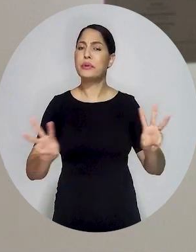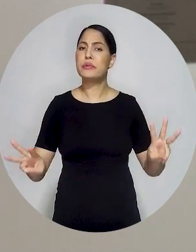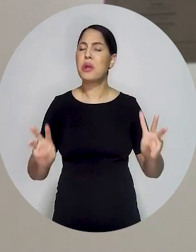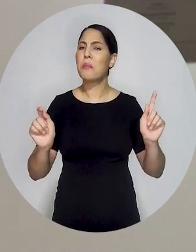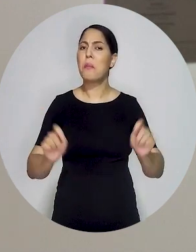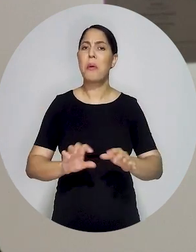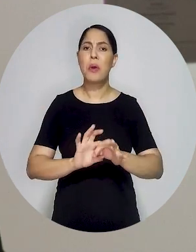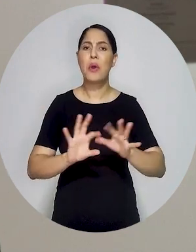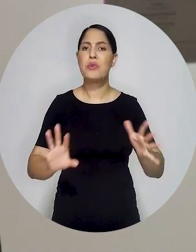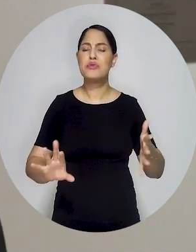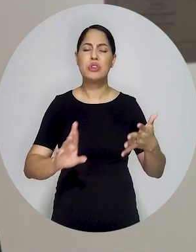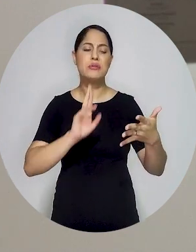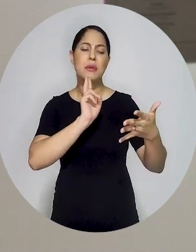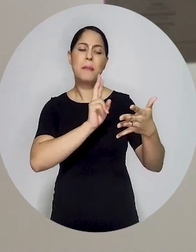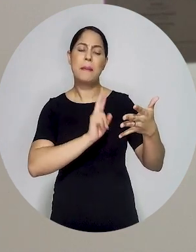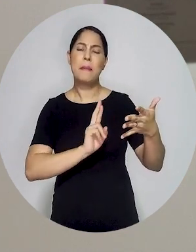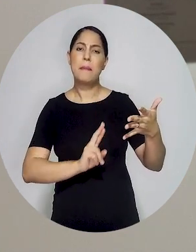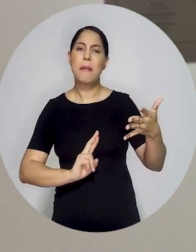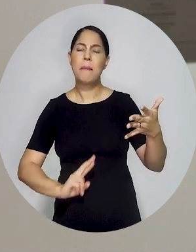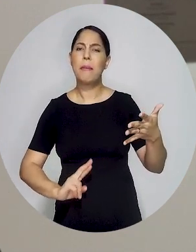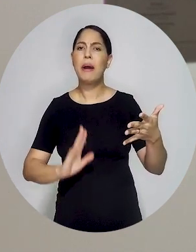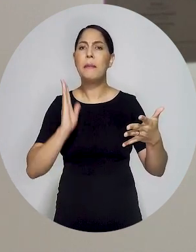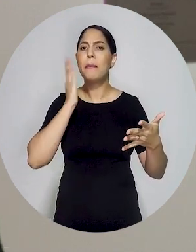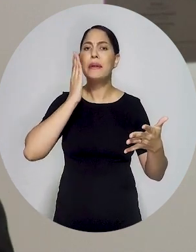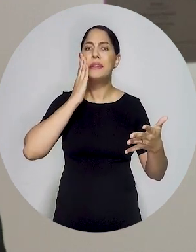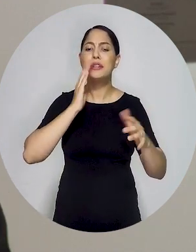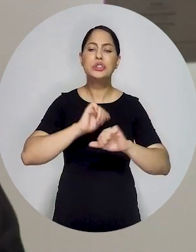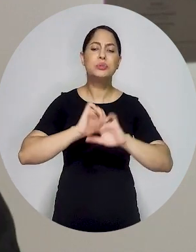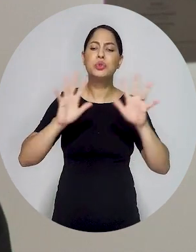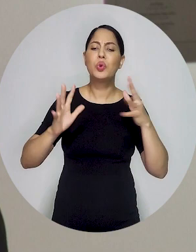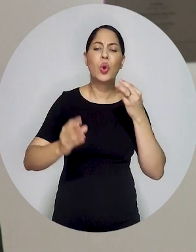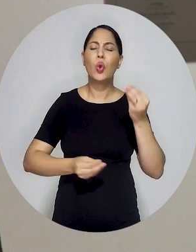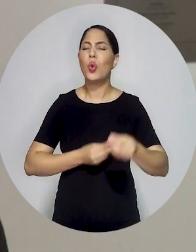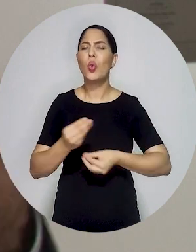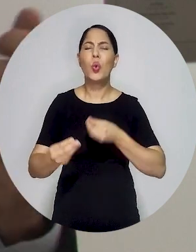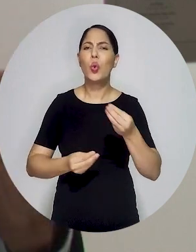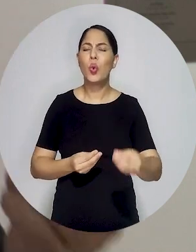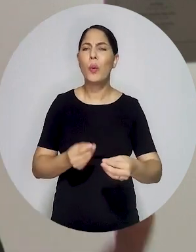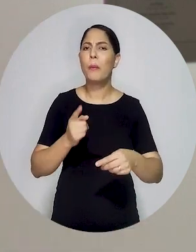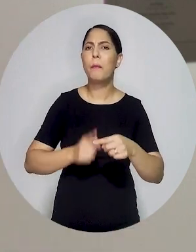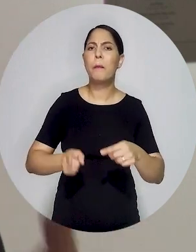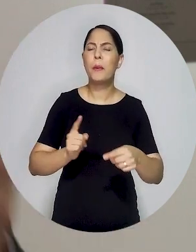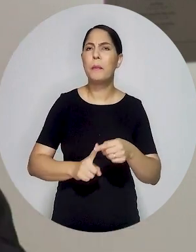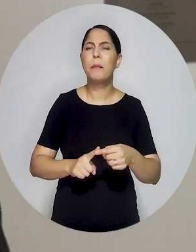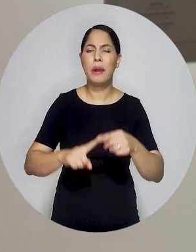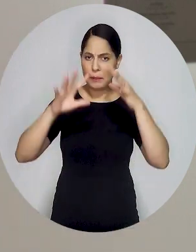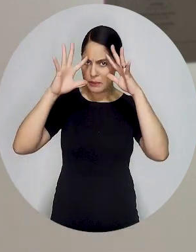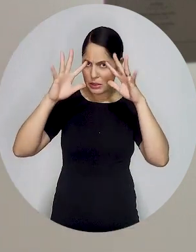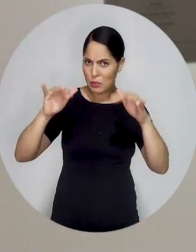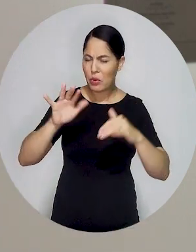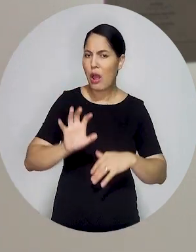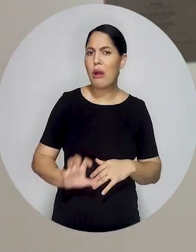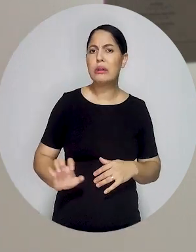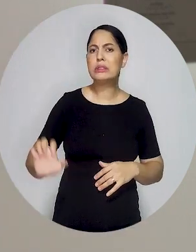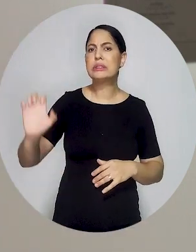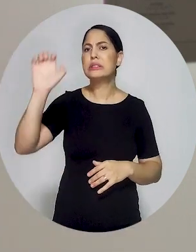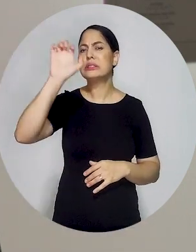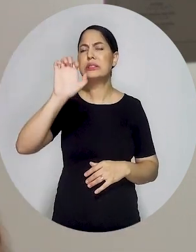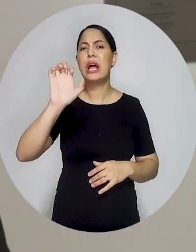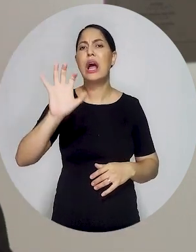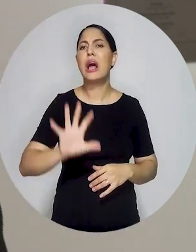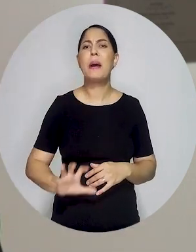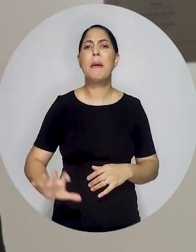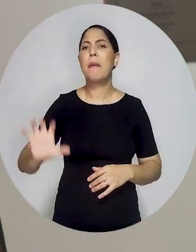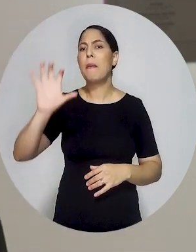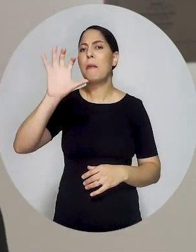advogados e advogadas poderão responder para indicar qual a opinião sobre os problemas da prestação judicial em